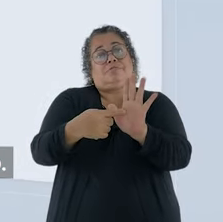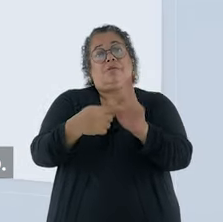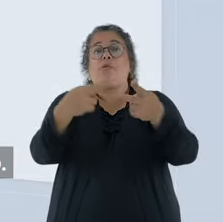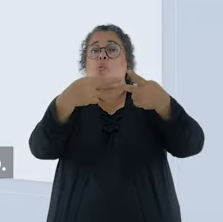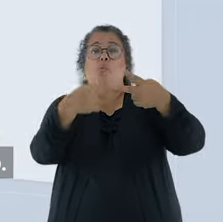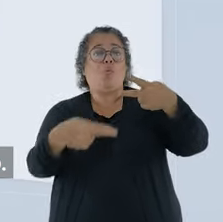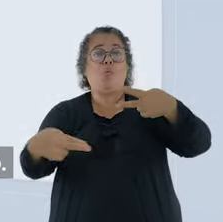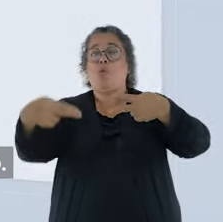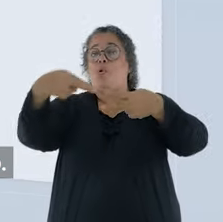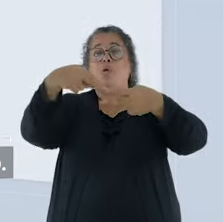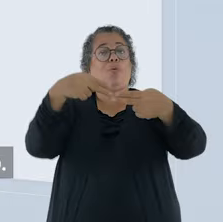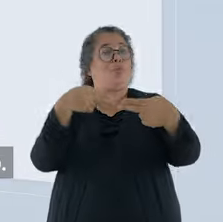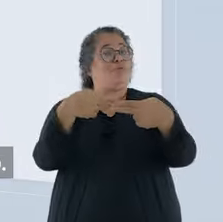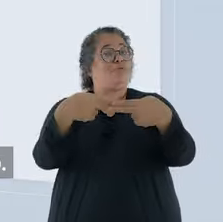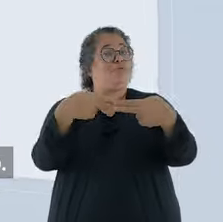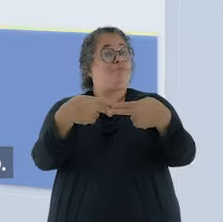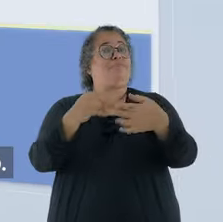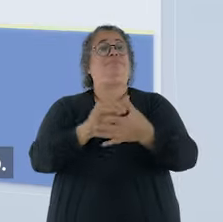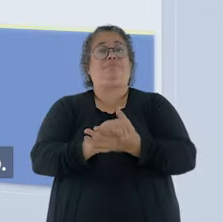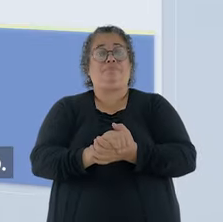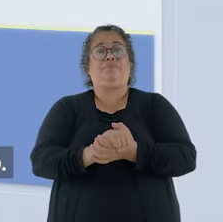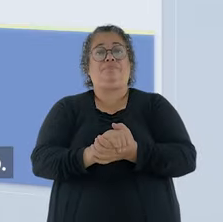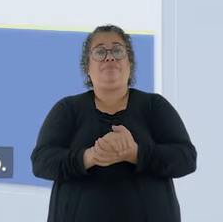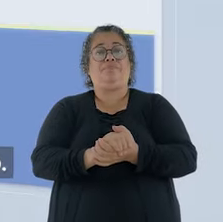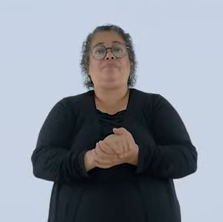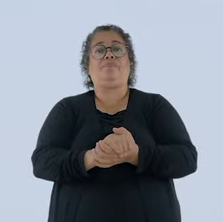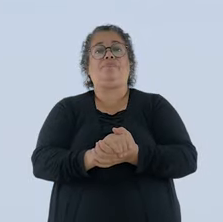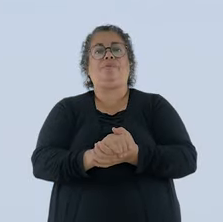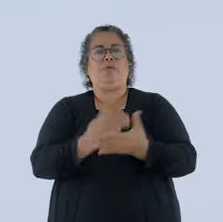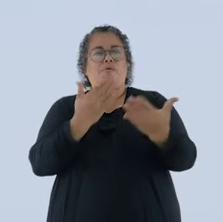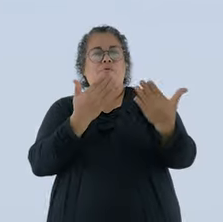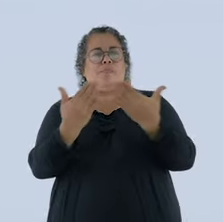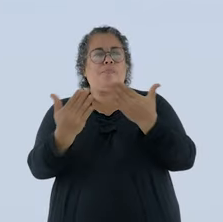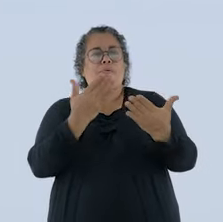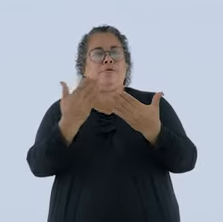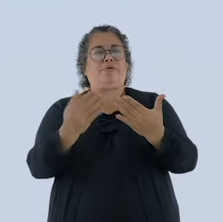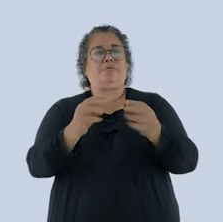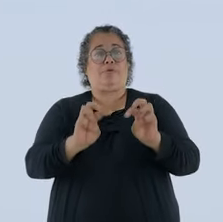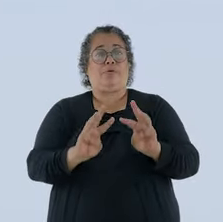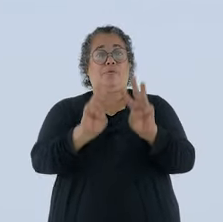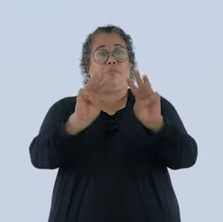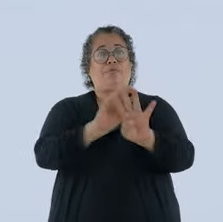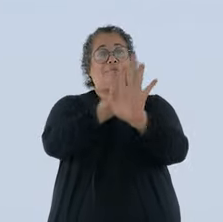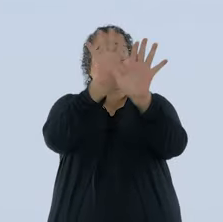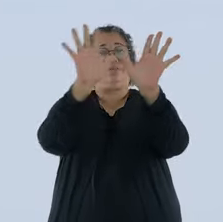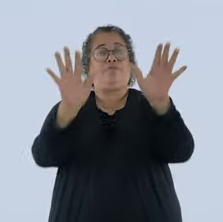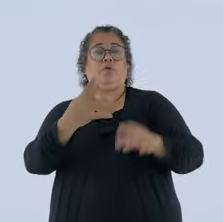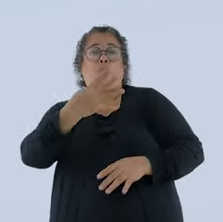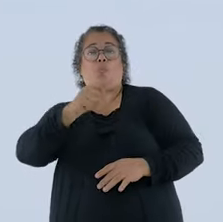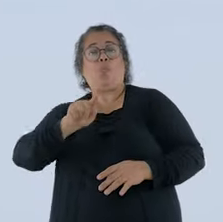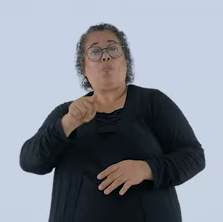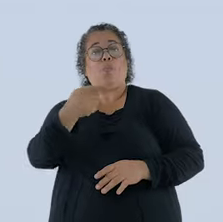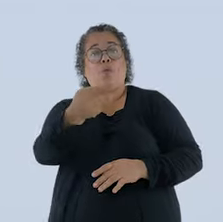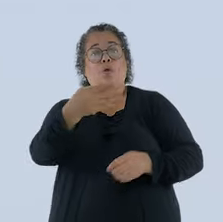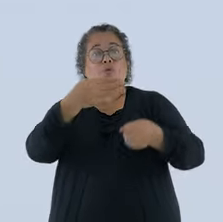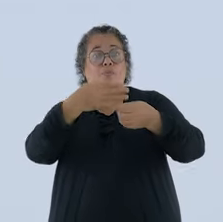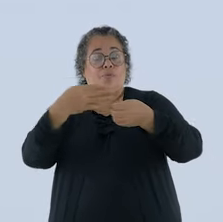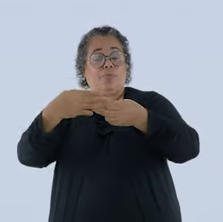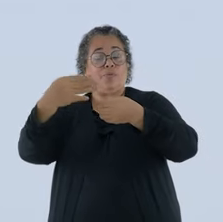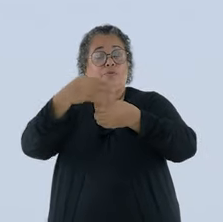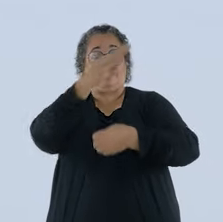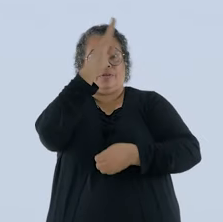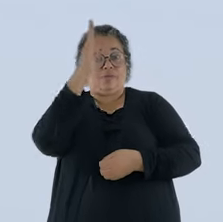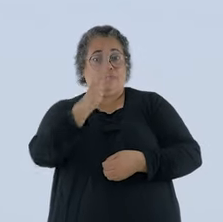simples e prático como cada centavo é aplicado. E em comparação com portais da transparência de 4 mil